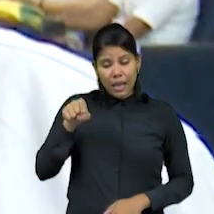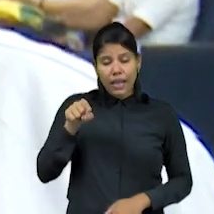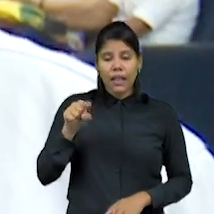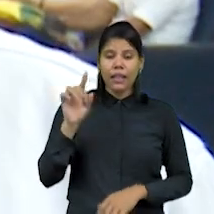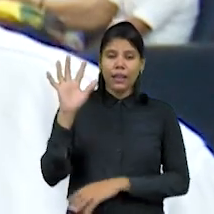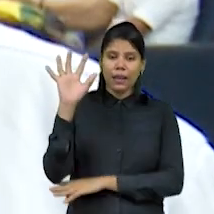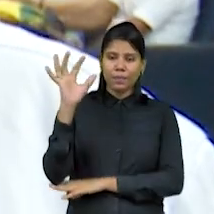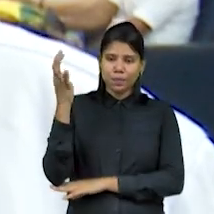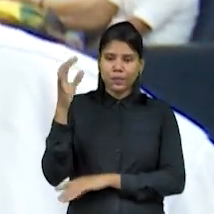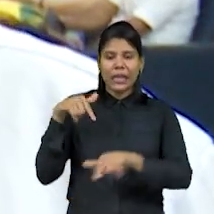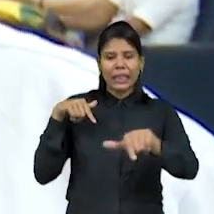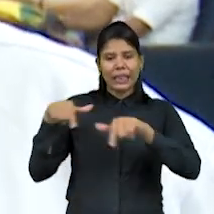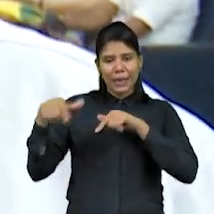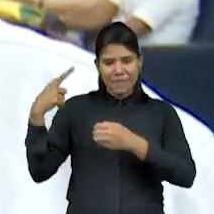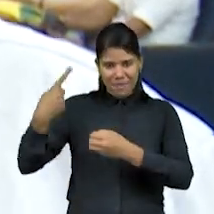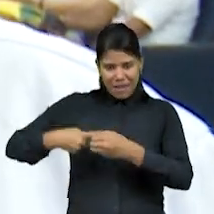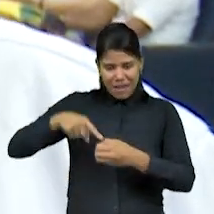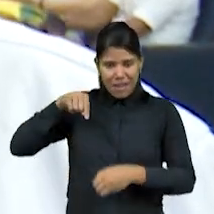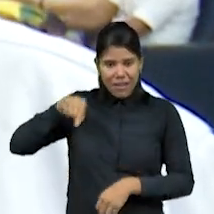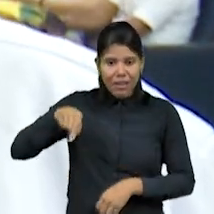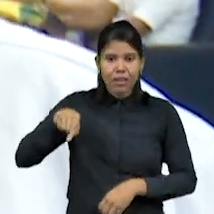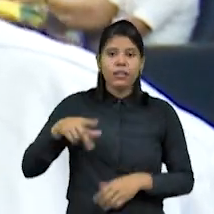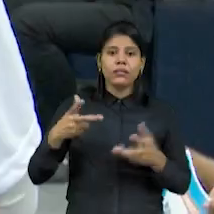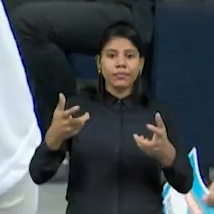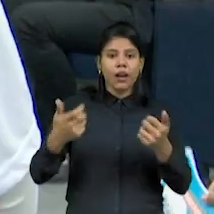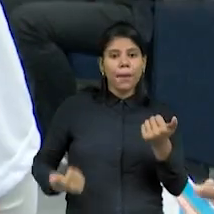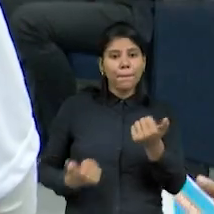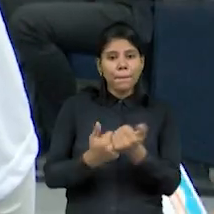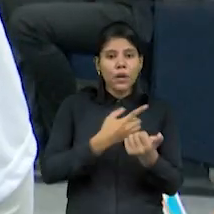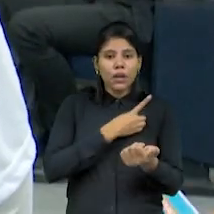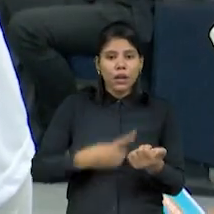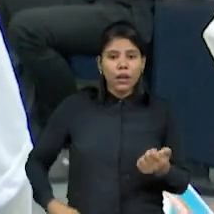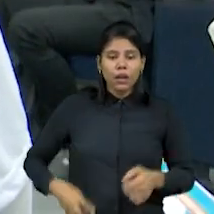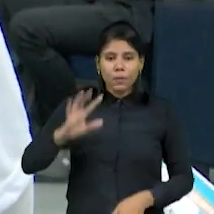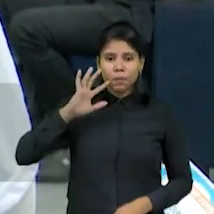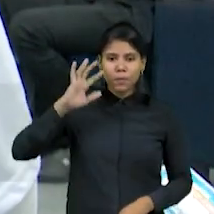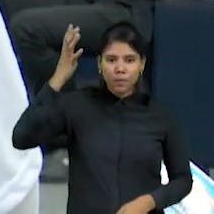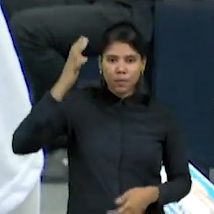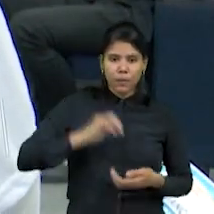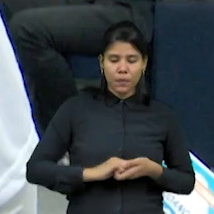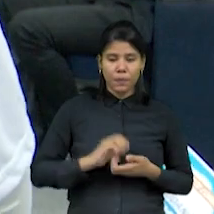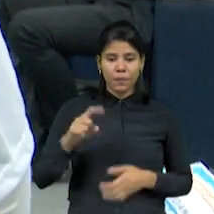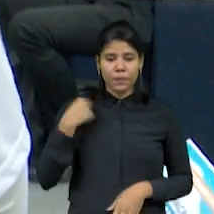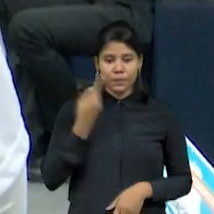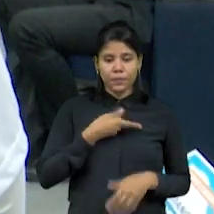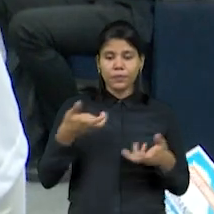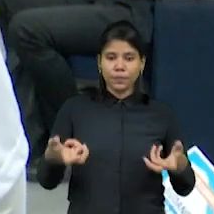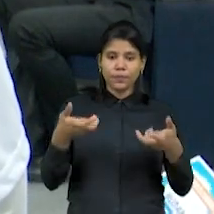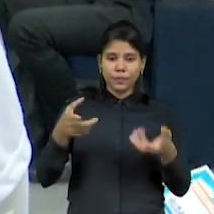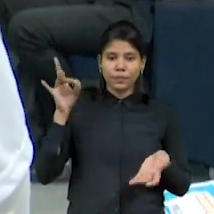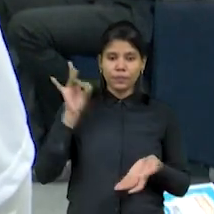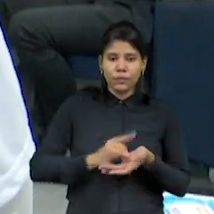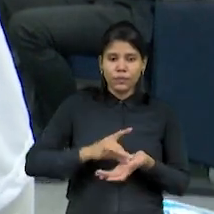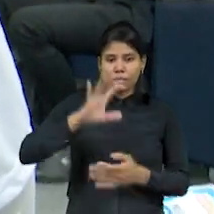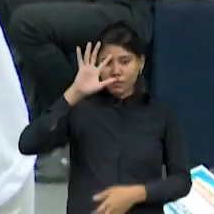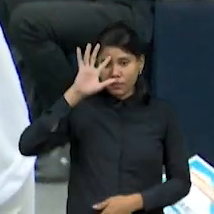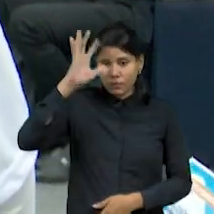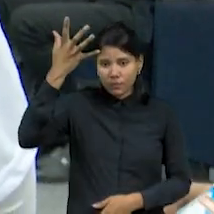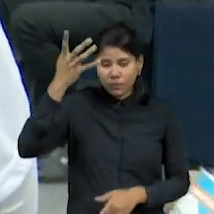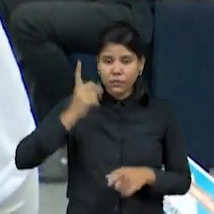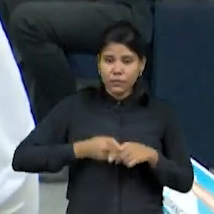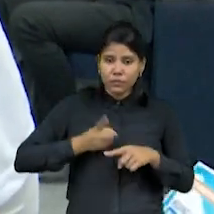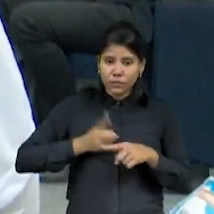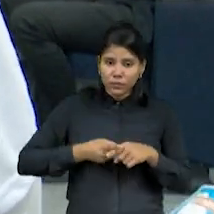do pleito e conta com o apoio dos deputados estaduais. A expectativa é que realmente seja resolvido. Por quê? Porque foi